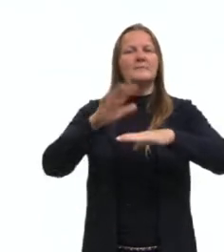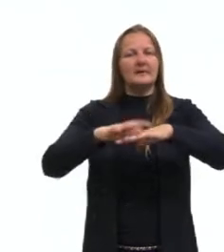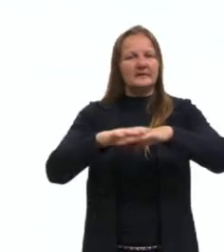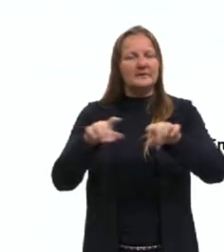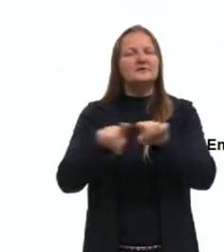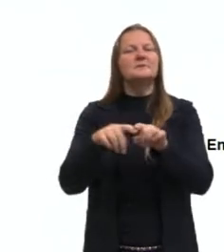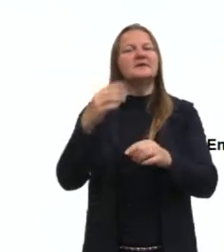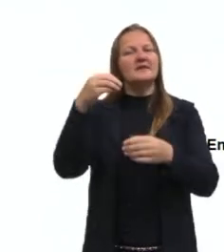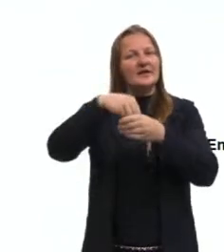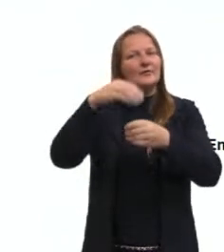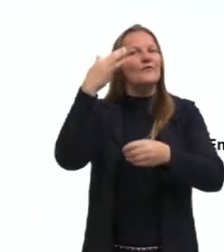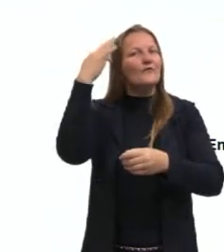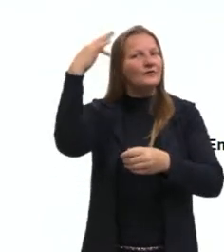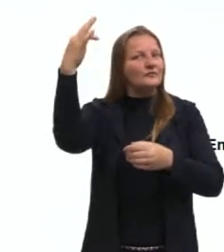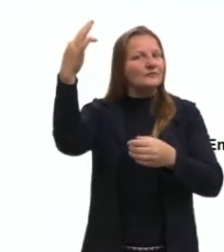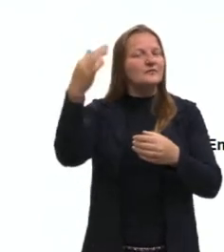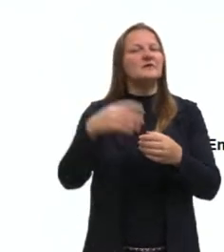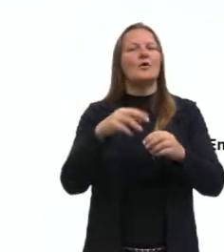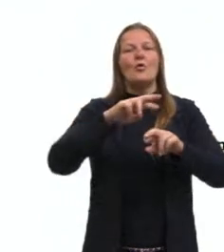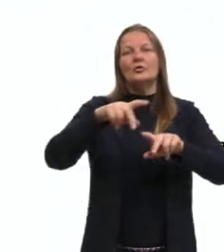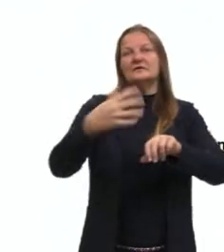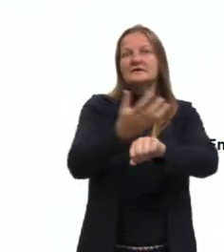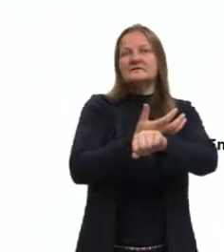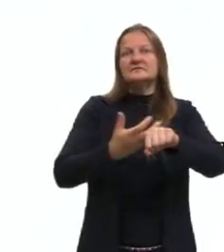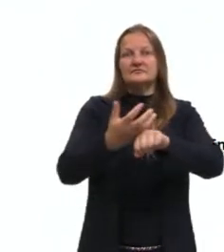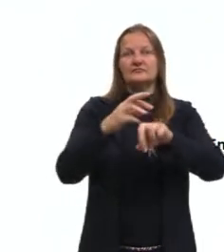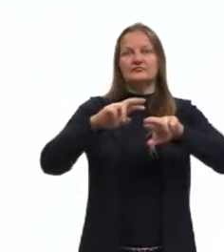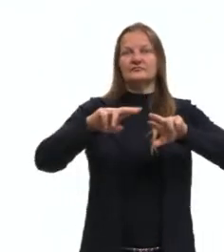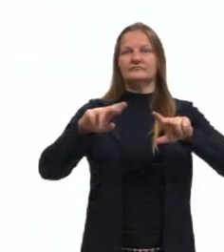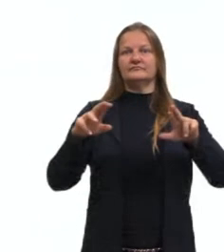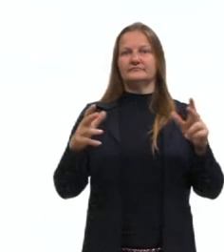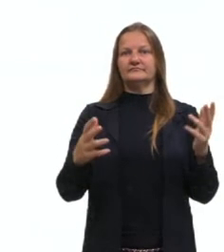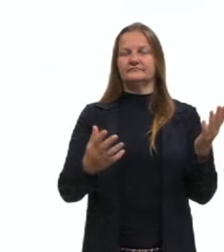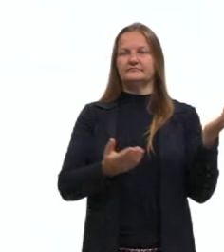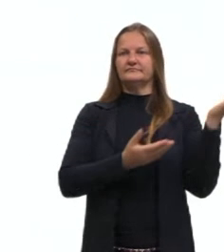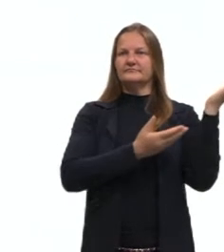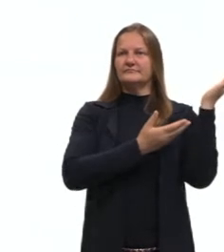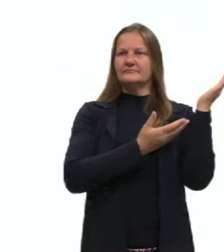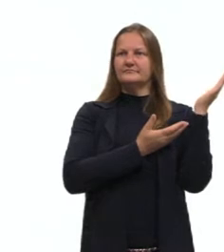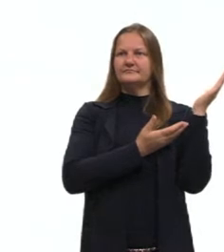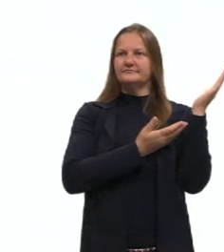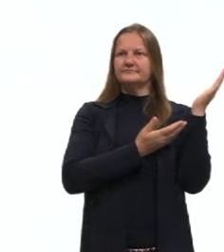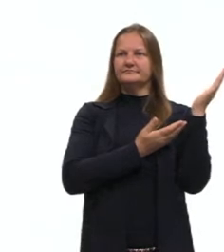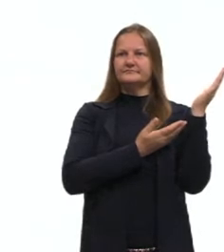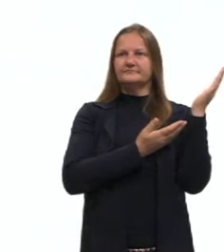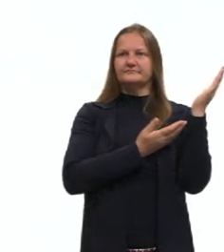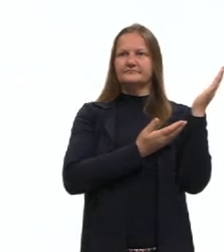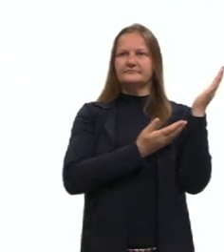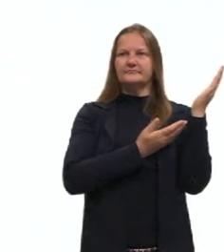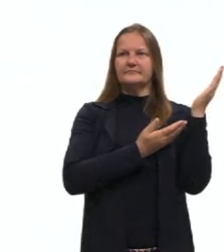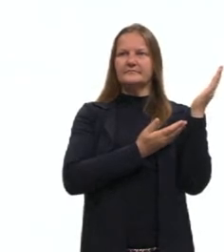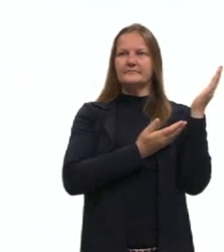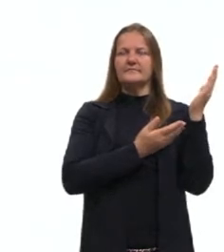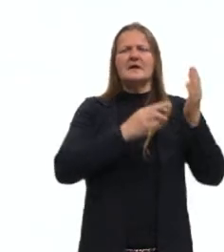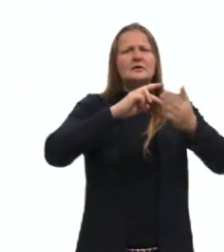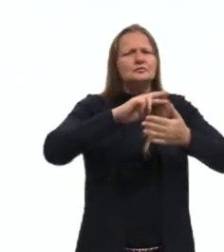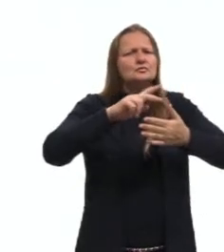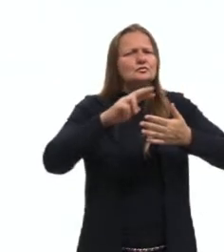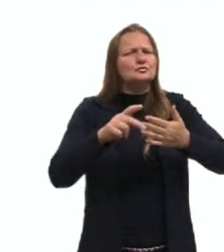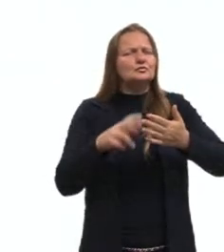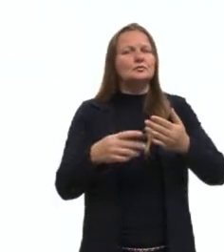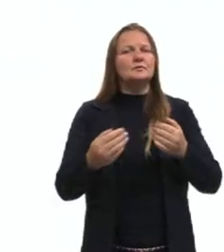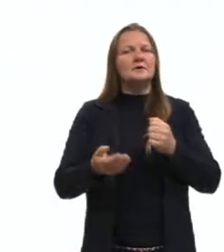também, né, filosofia em outras áreas do conhecimento. Foram inúmeras então as